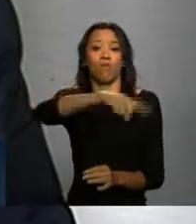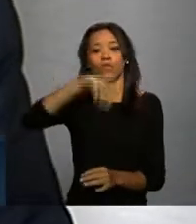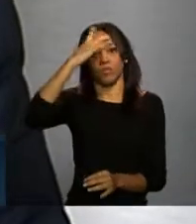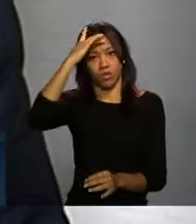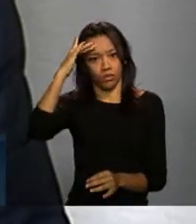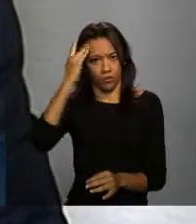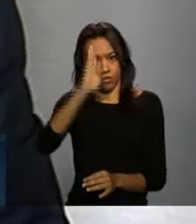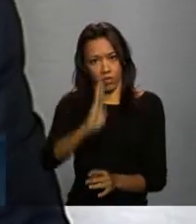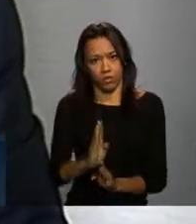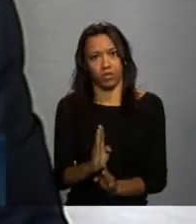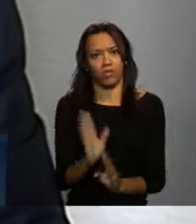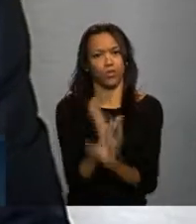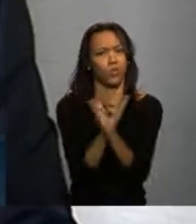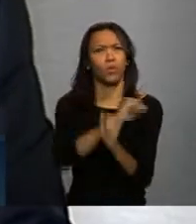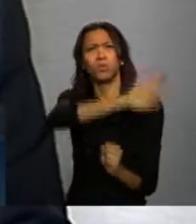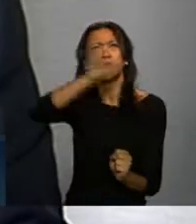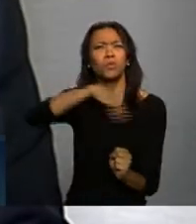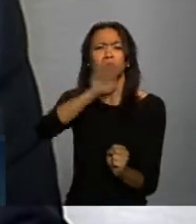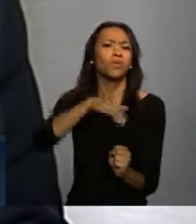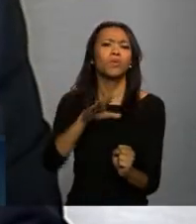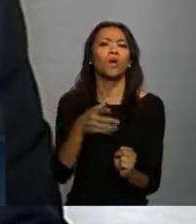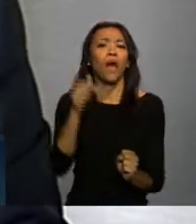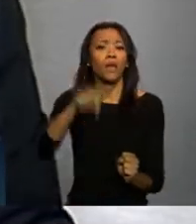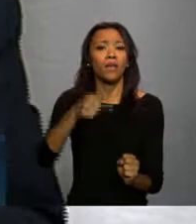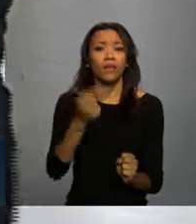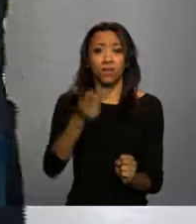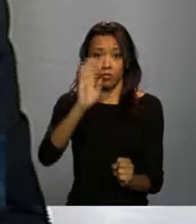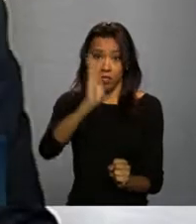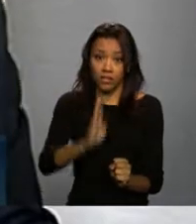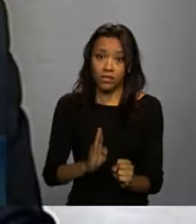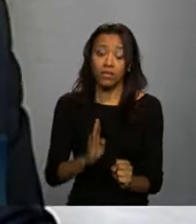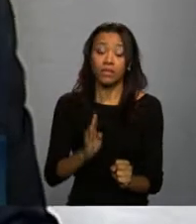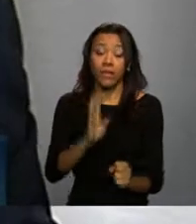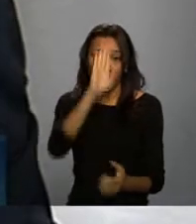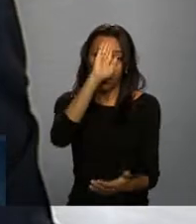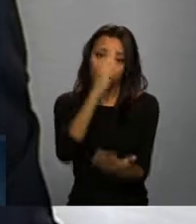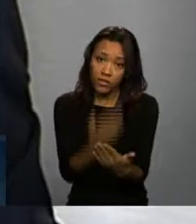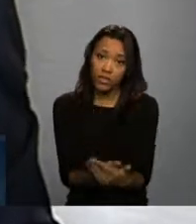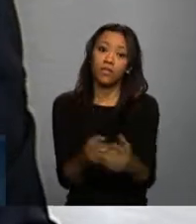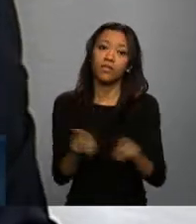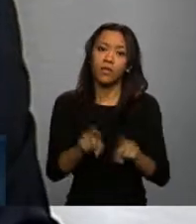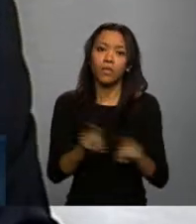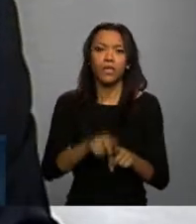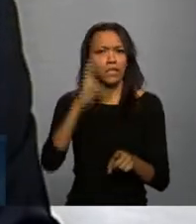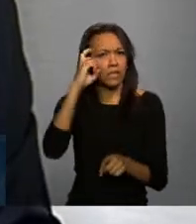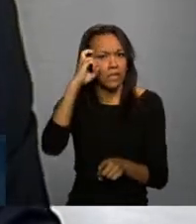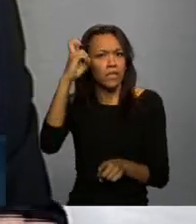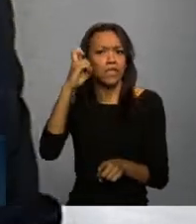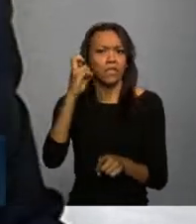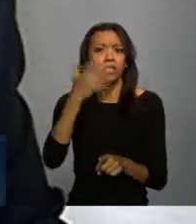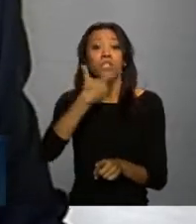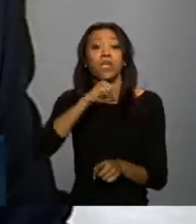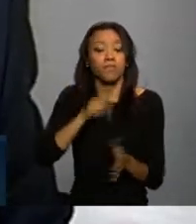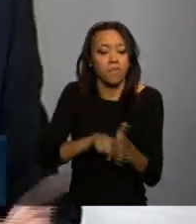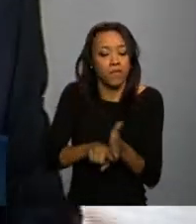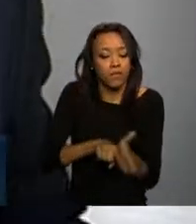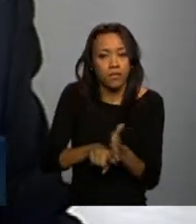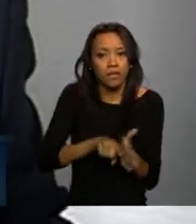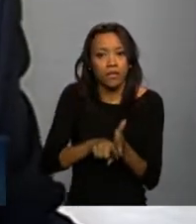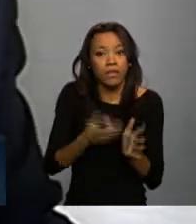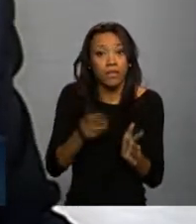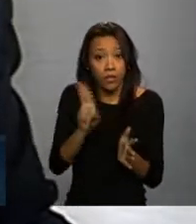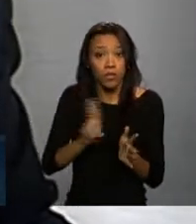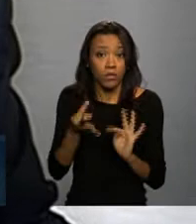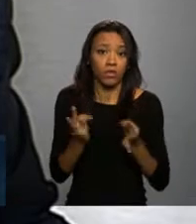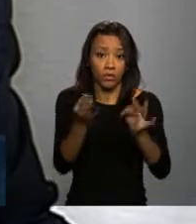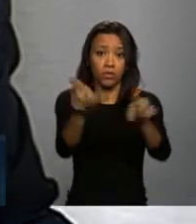riqueza desse país, uma economia que não é qualquer economia, a nossa capacidade científica e tecnológica, e uma coisa que não tem